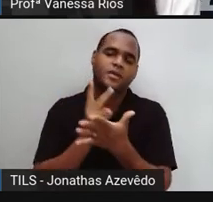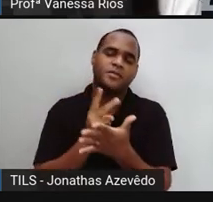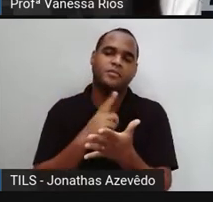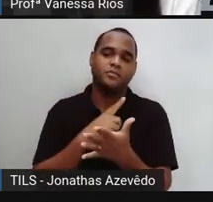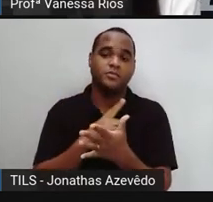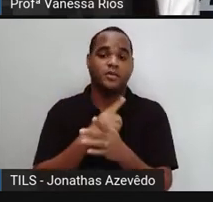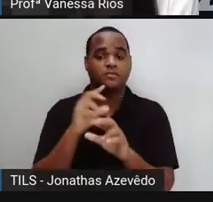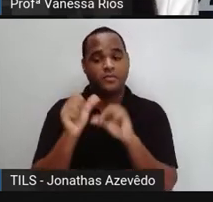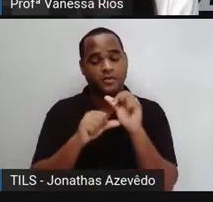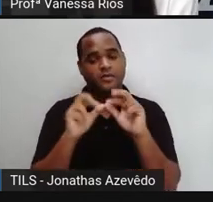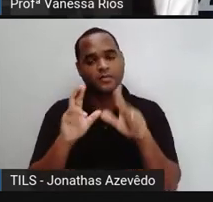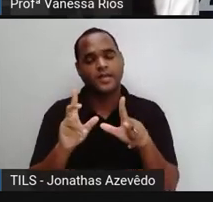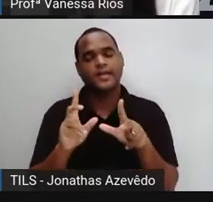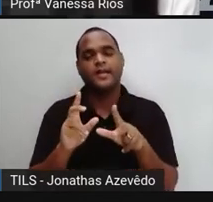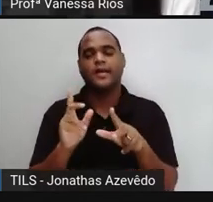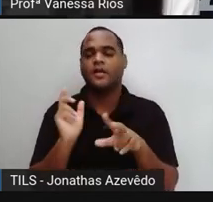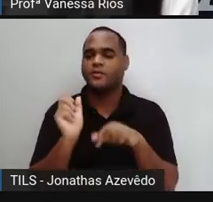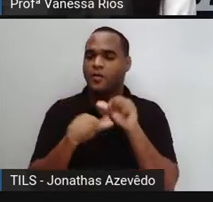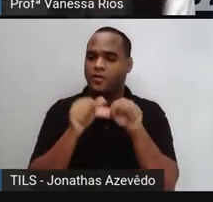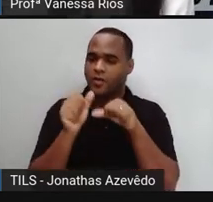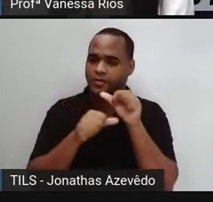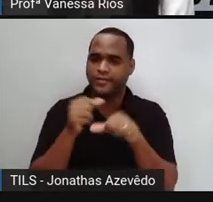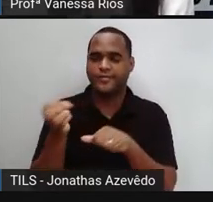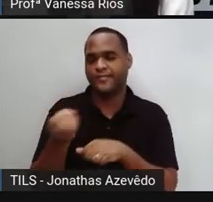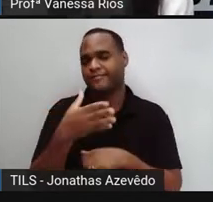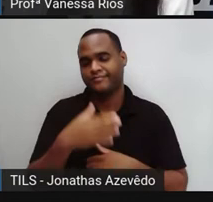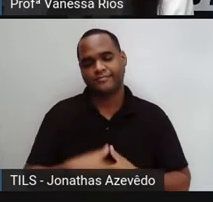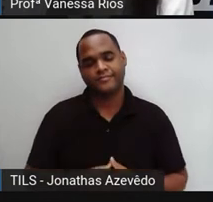Pelo contrário, vai sofrendo alterações.